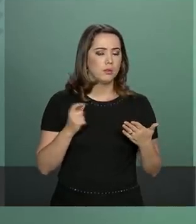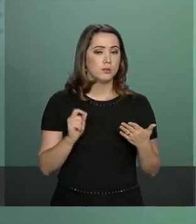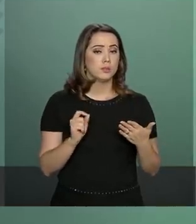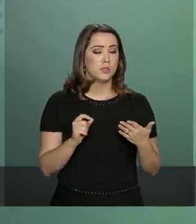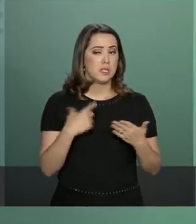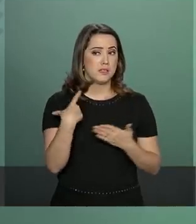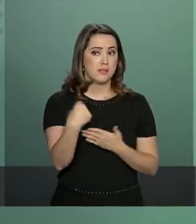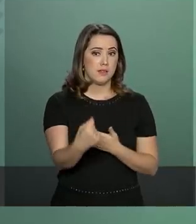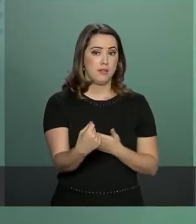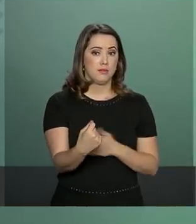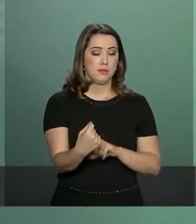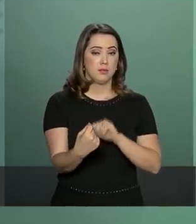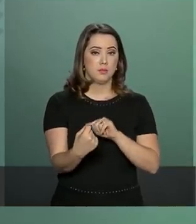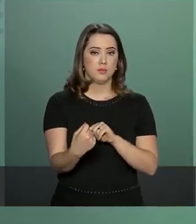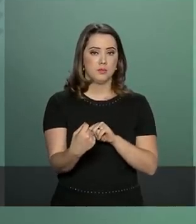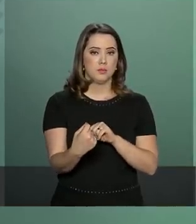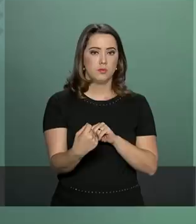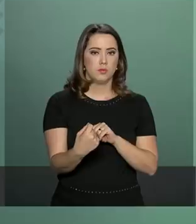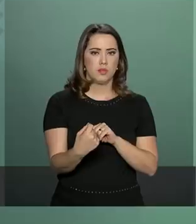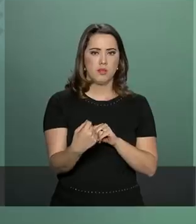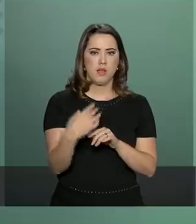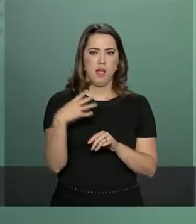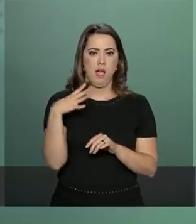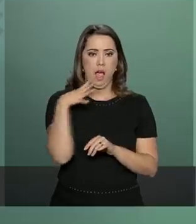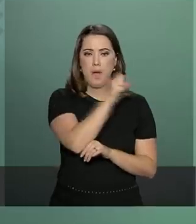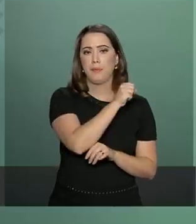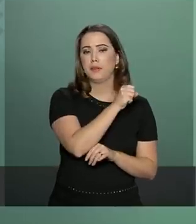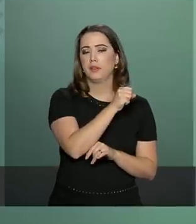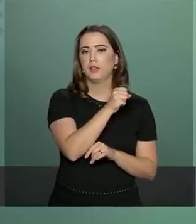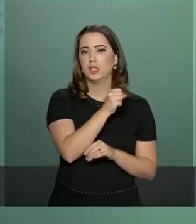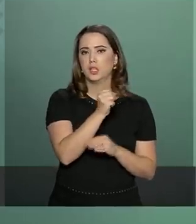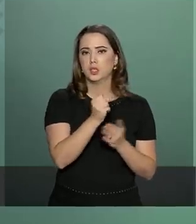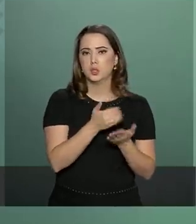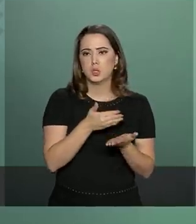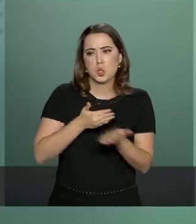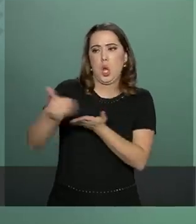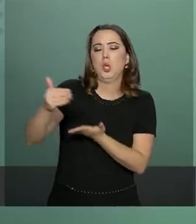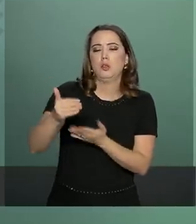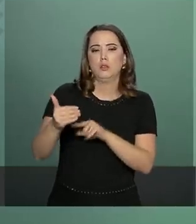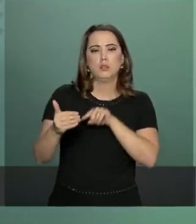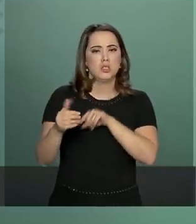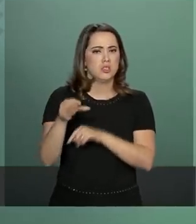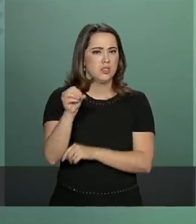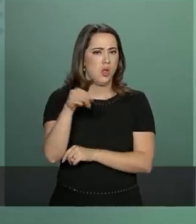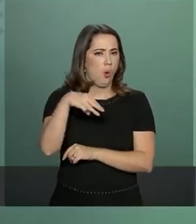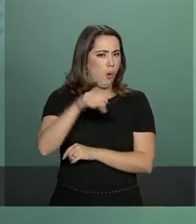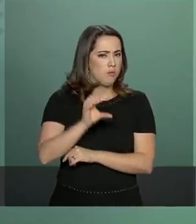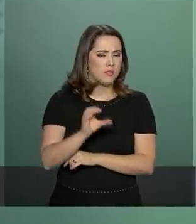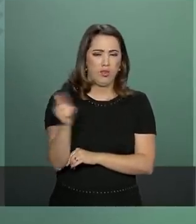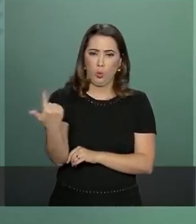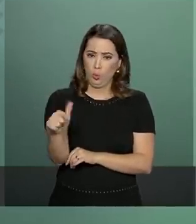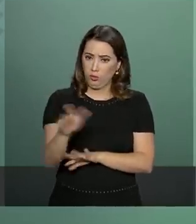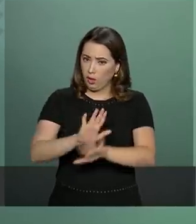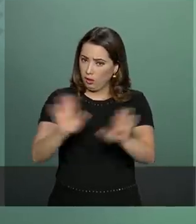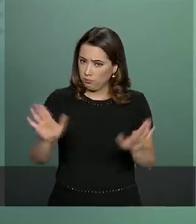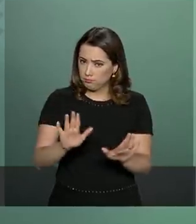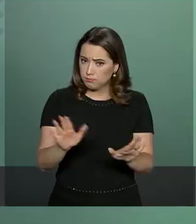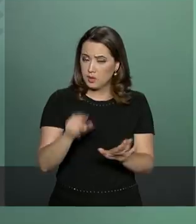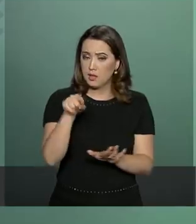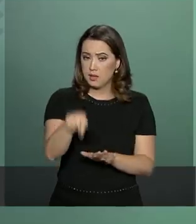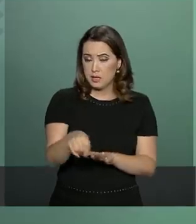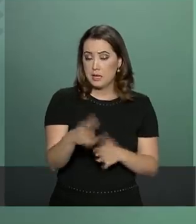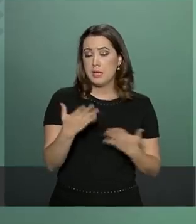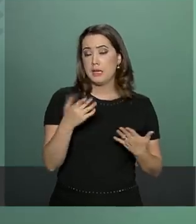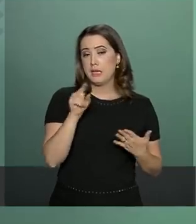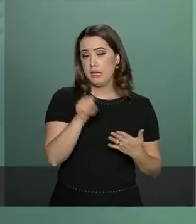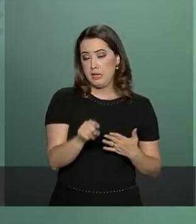saída grotesca brutal intempestiva da OMC esse processo de